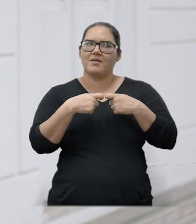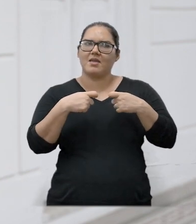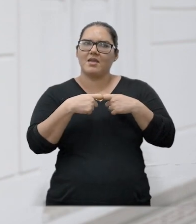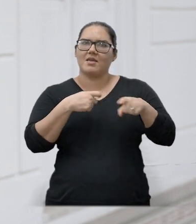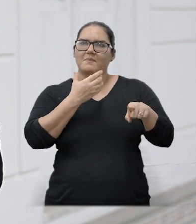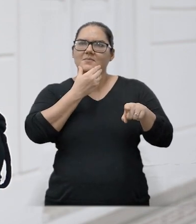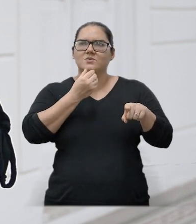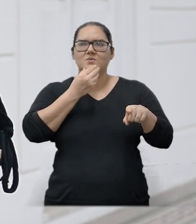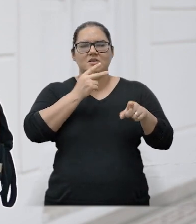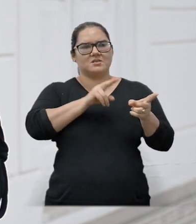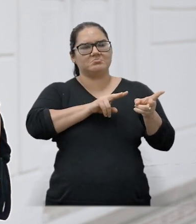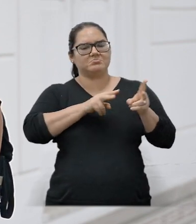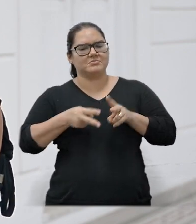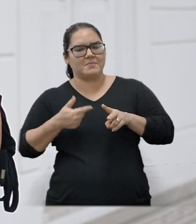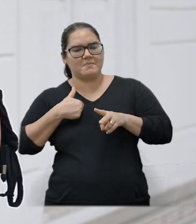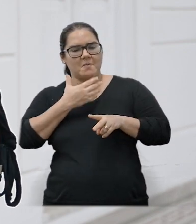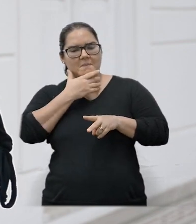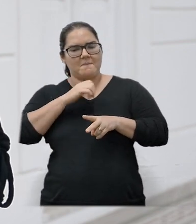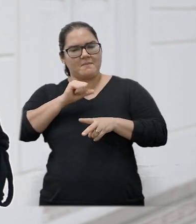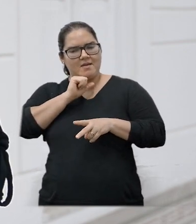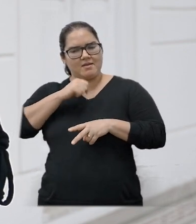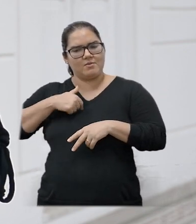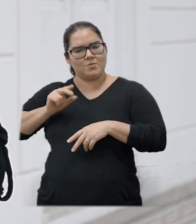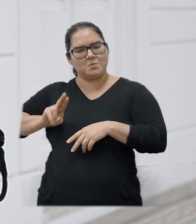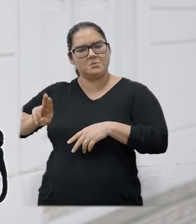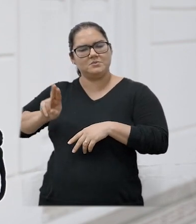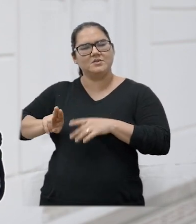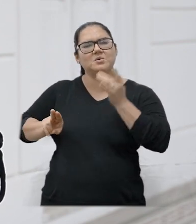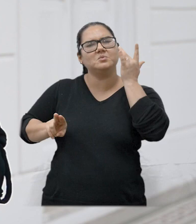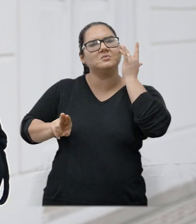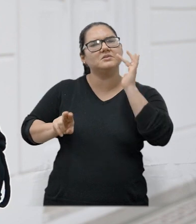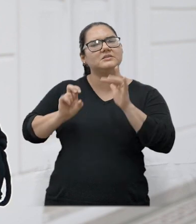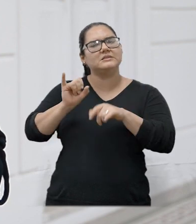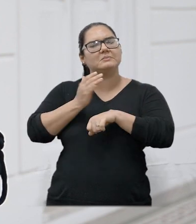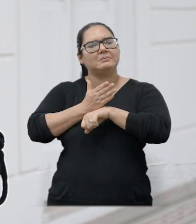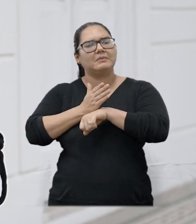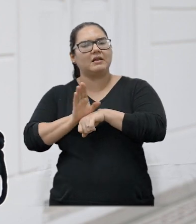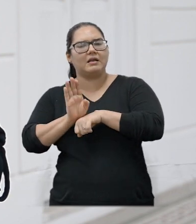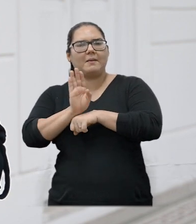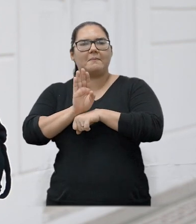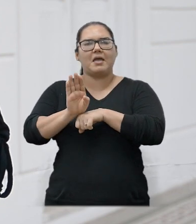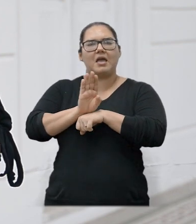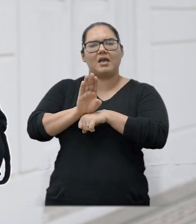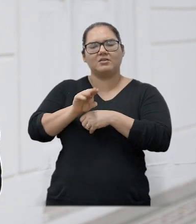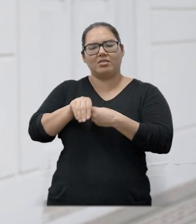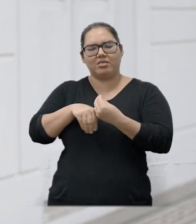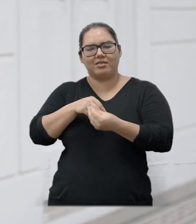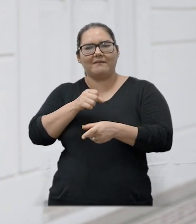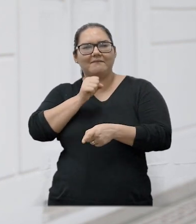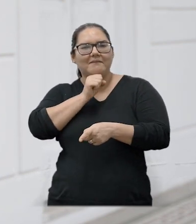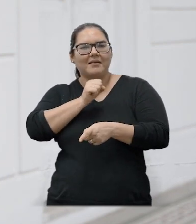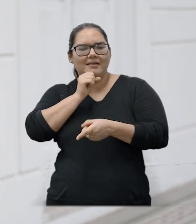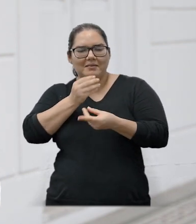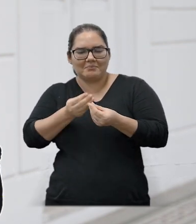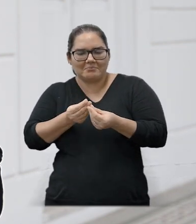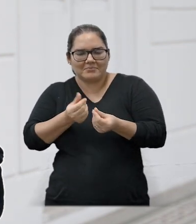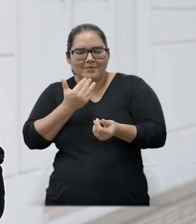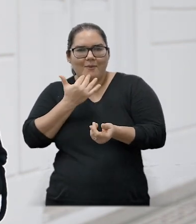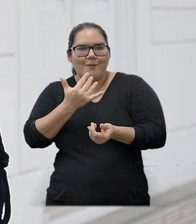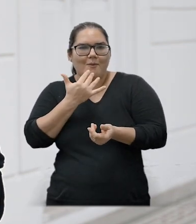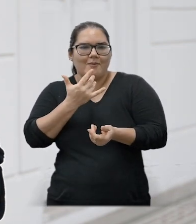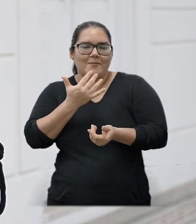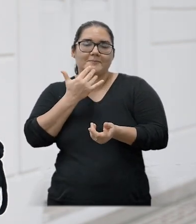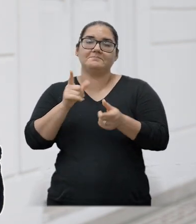Não sei se era branca Ou bege Eu não sei Eu não me lembro Somando-se a isso O fato